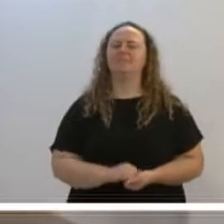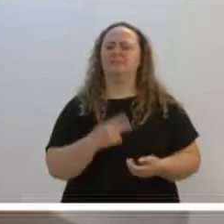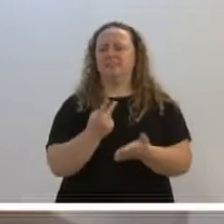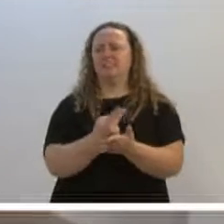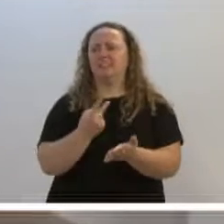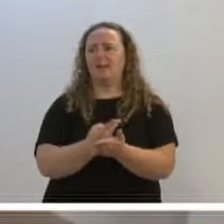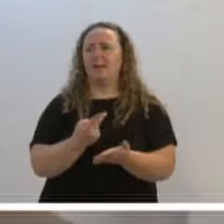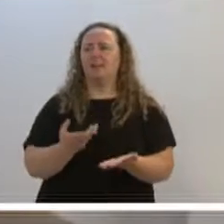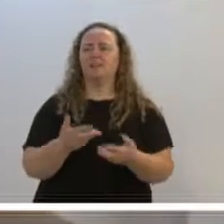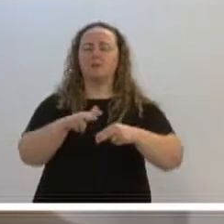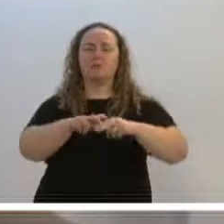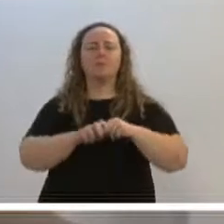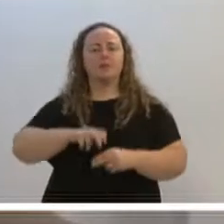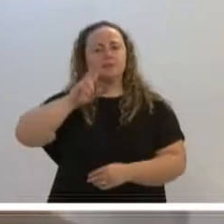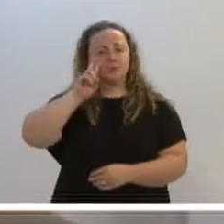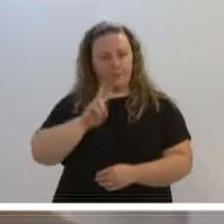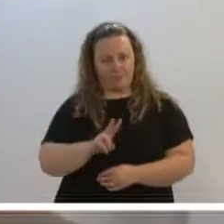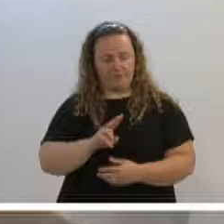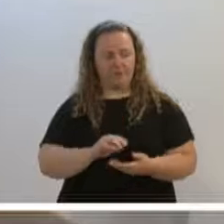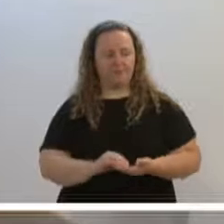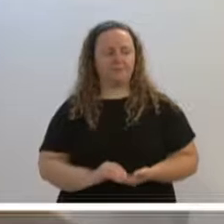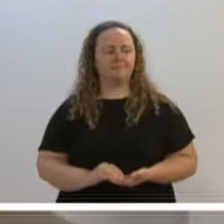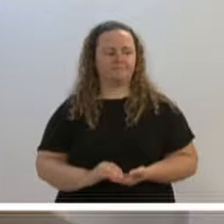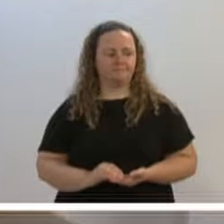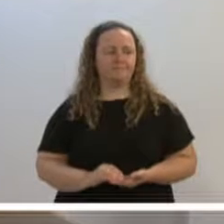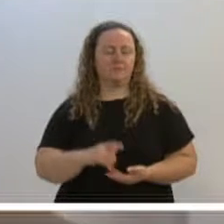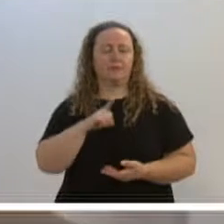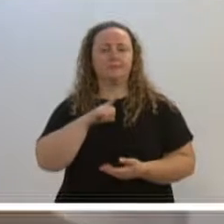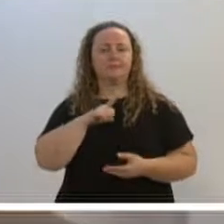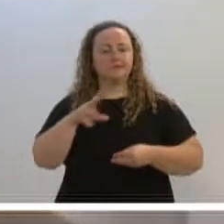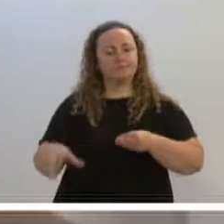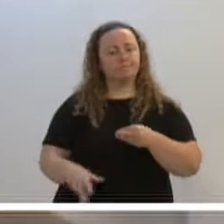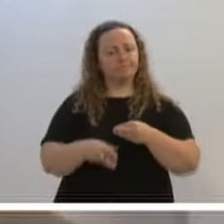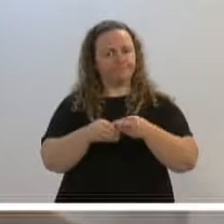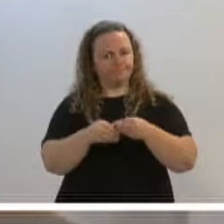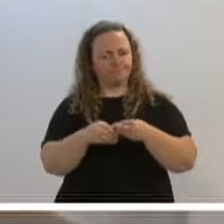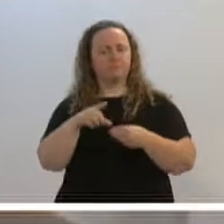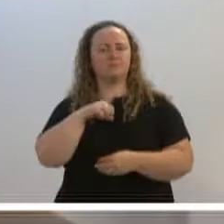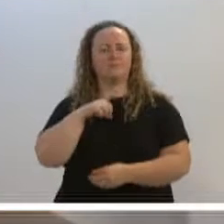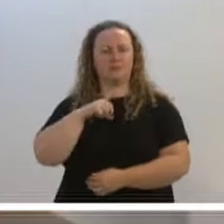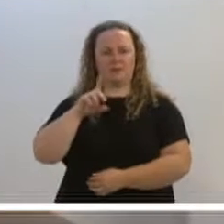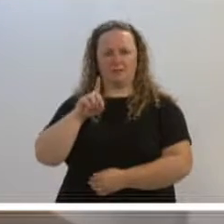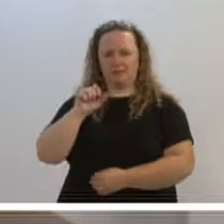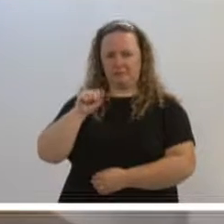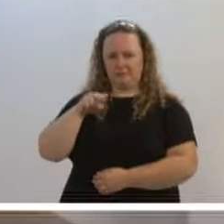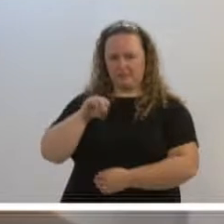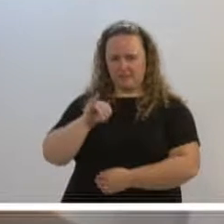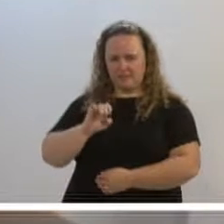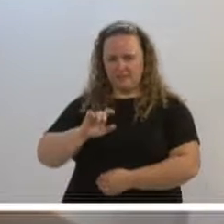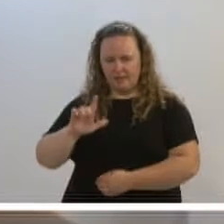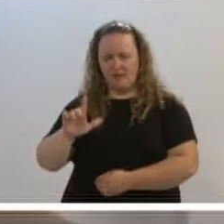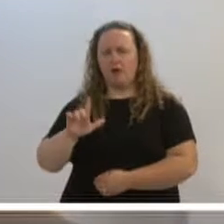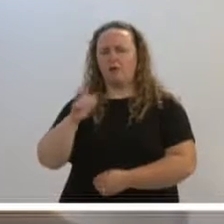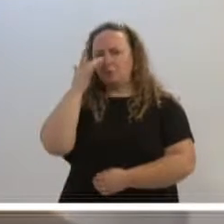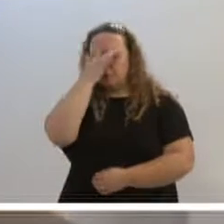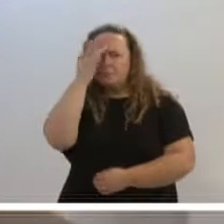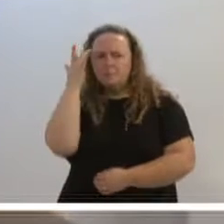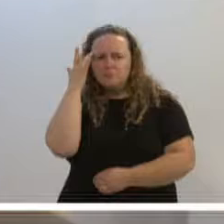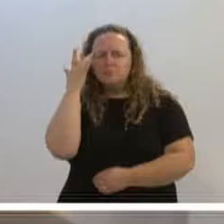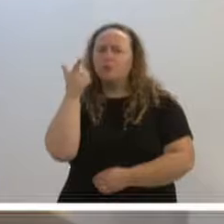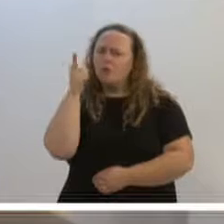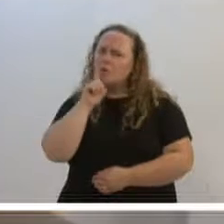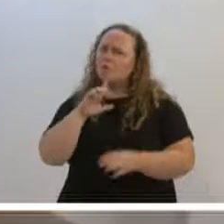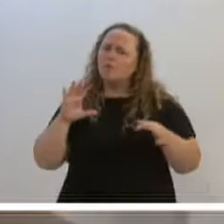E aí eu tenho que ver, e tenho que fazer um adendo aqui, o pessoal, o Daniel lá da Agírio, o Sr. Passos, são pessoas acessíveis,